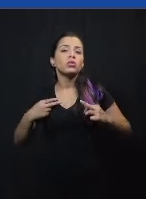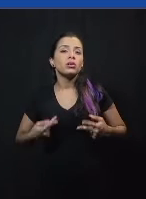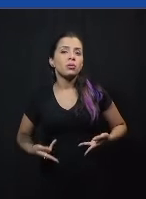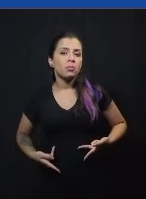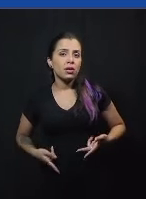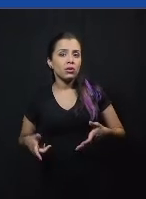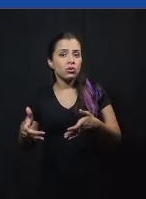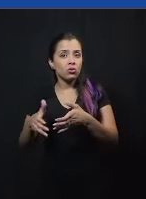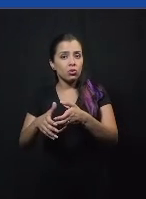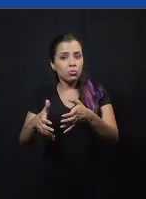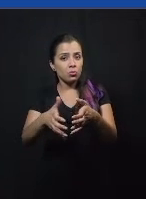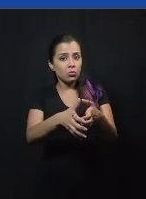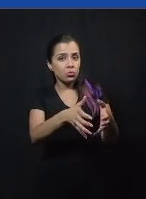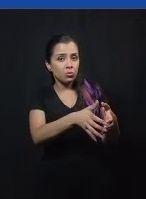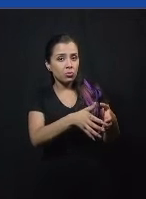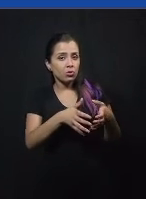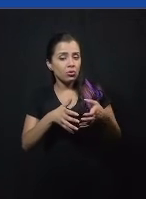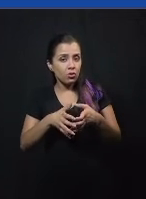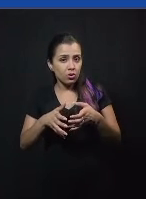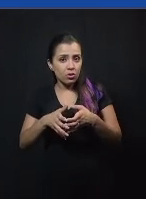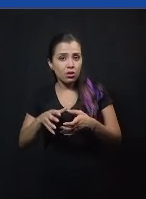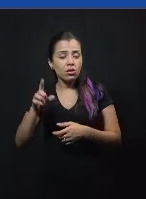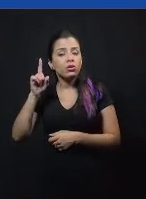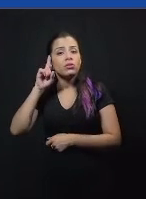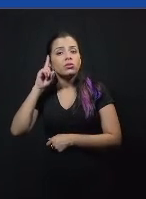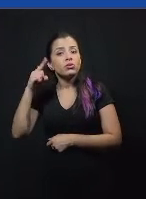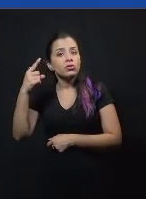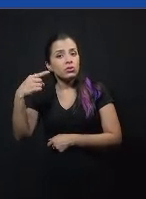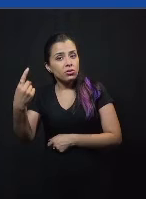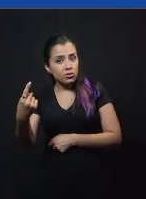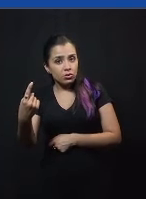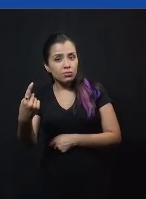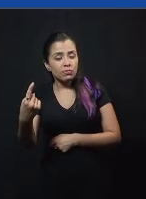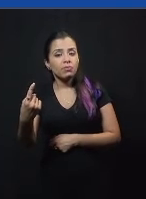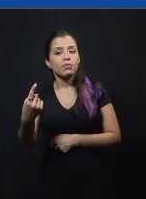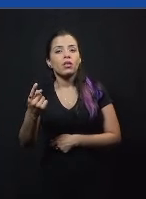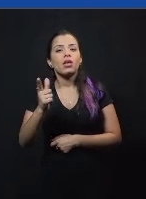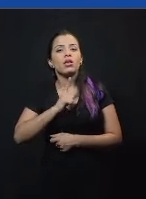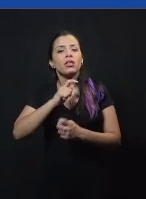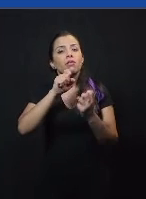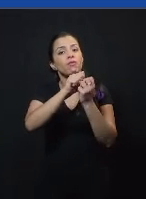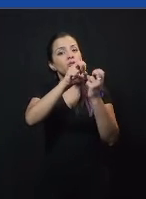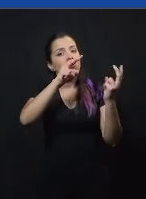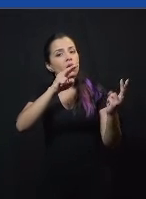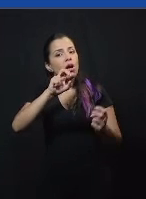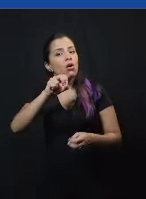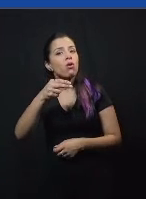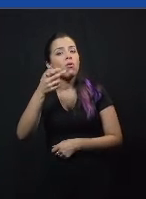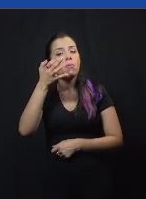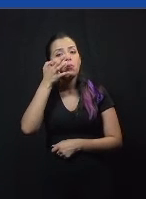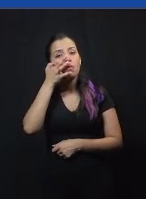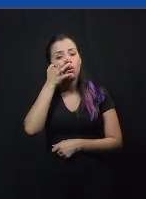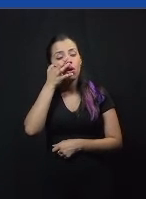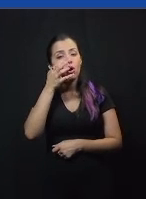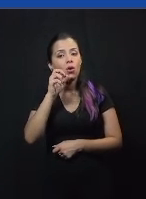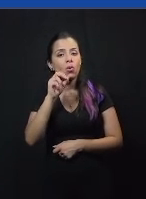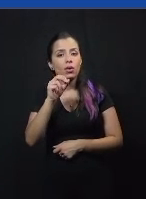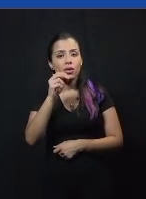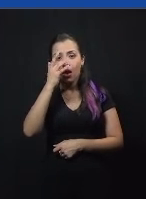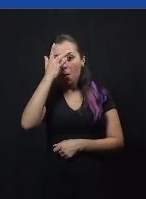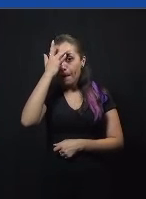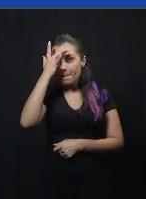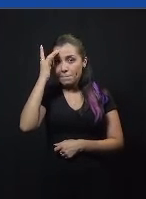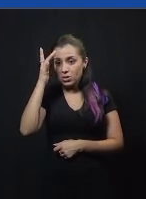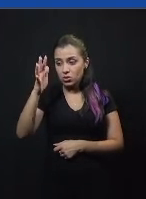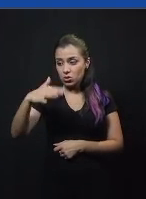grupos, atuam em redes. Hoje em dia, em grupos e redes presenciais ou virtuais, que as pessoas só compartilham a mesma opinião dentro